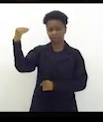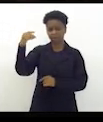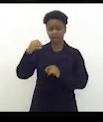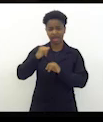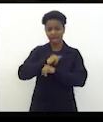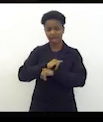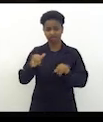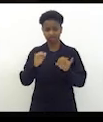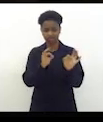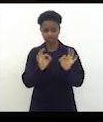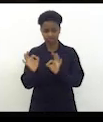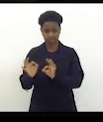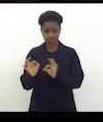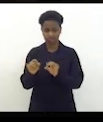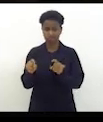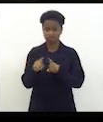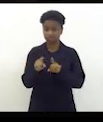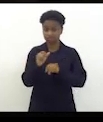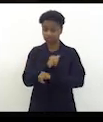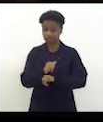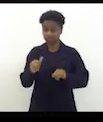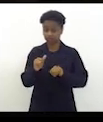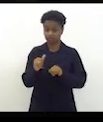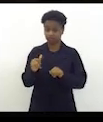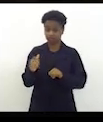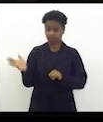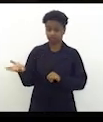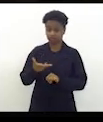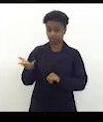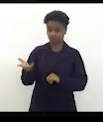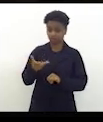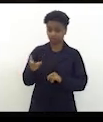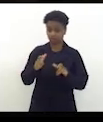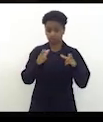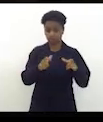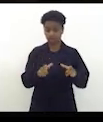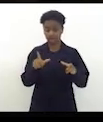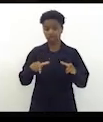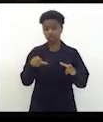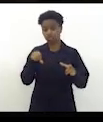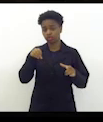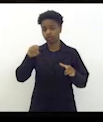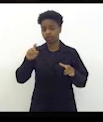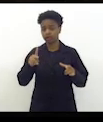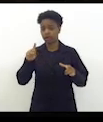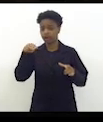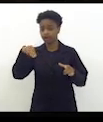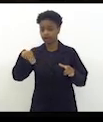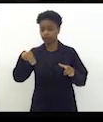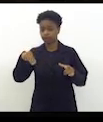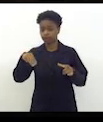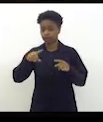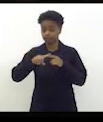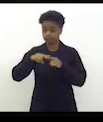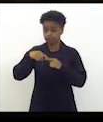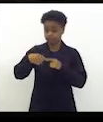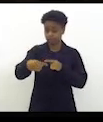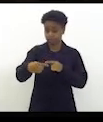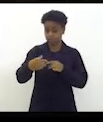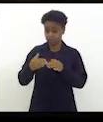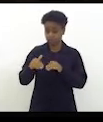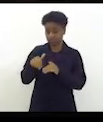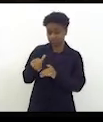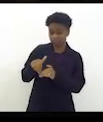dizer que a velocidade num trecho é 90 quilômetros e logo a seguir aquele